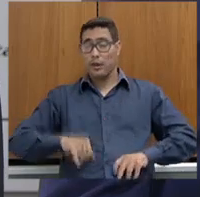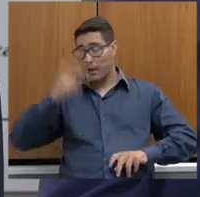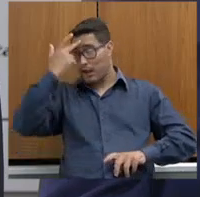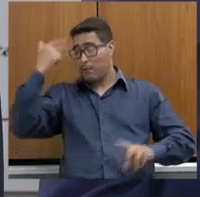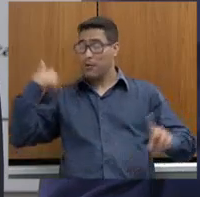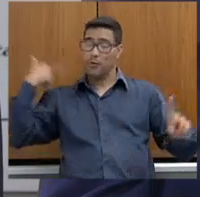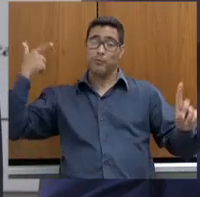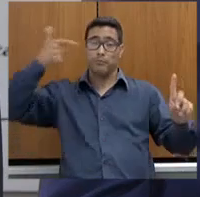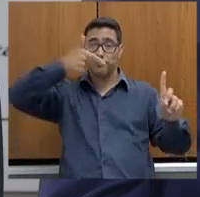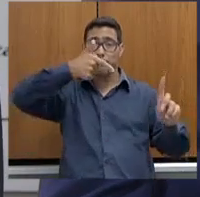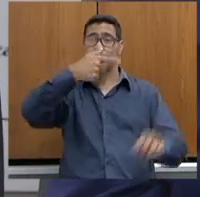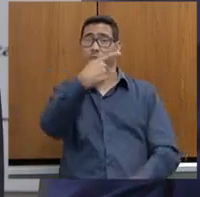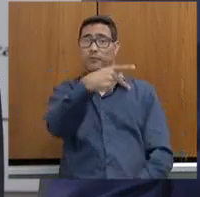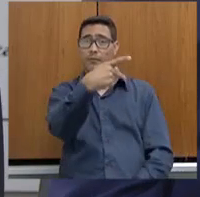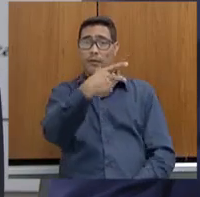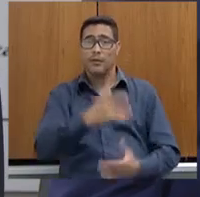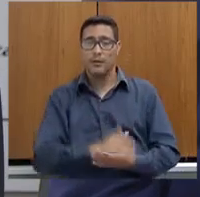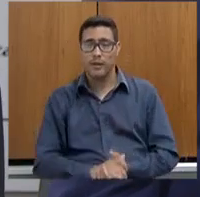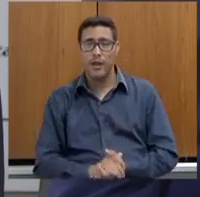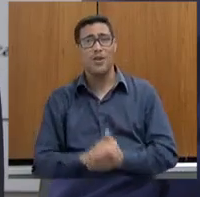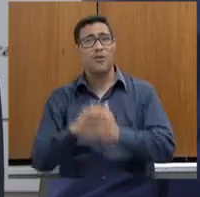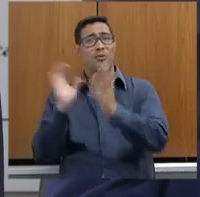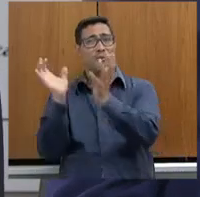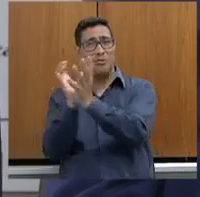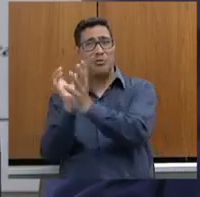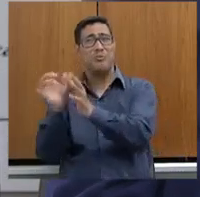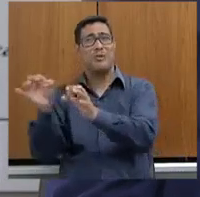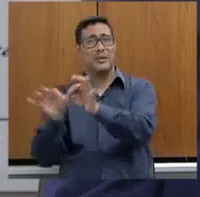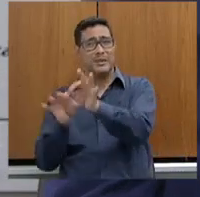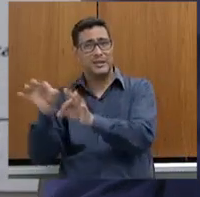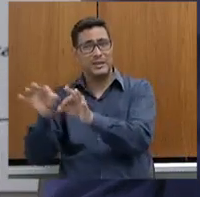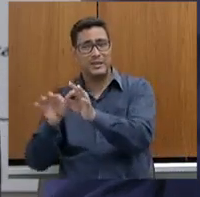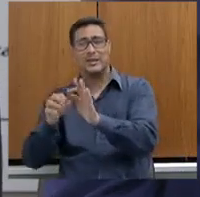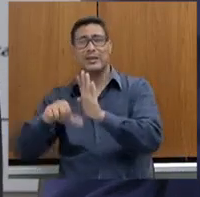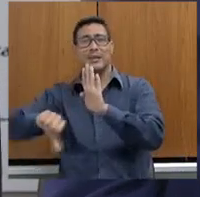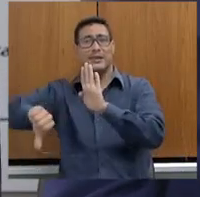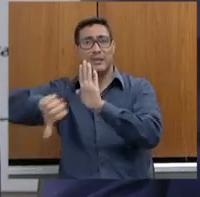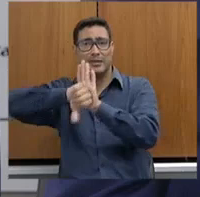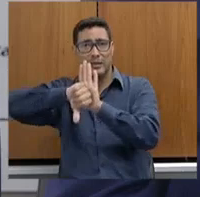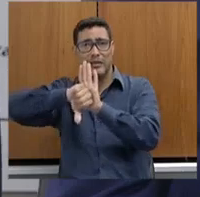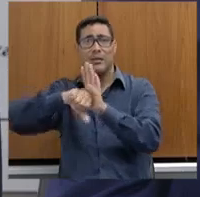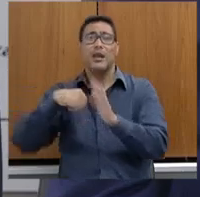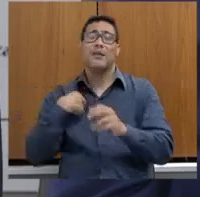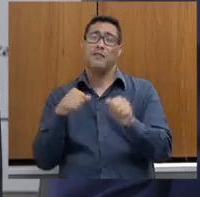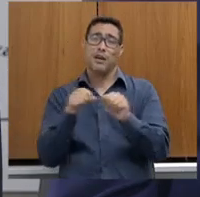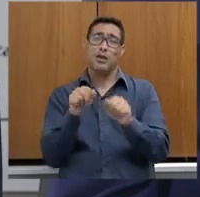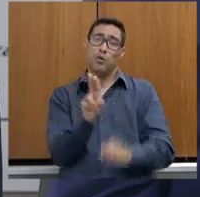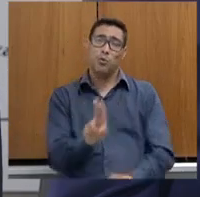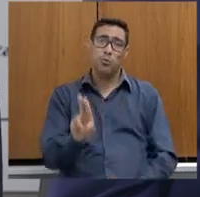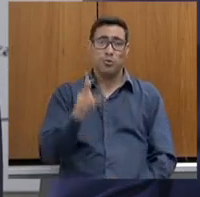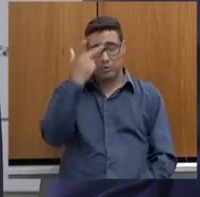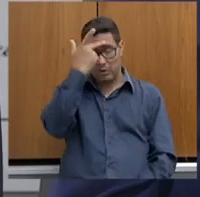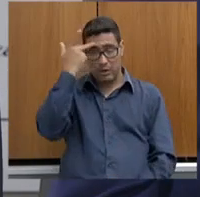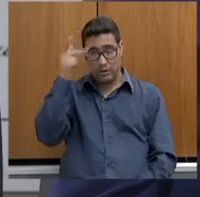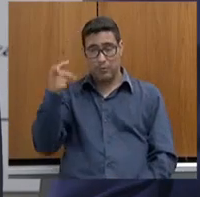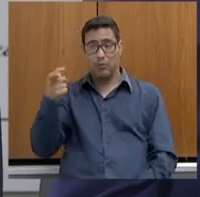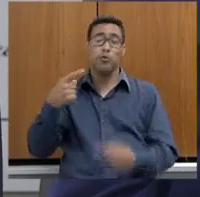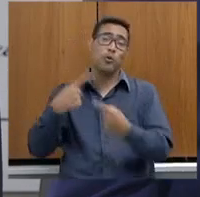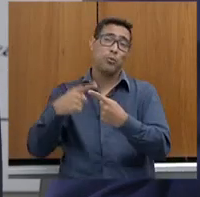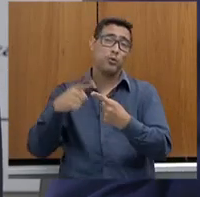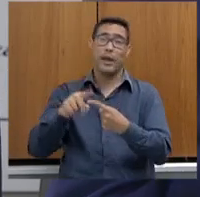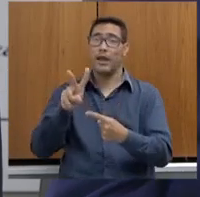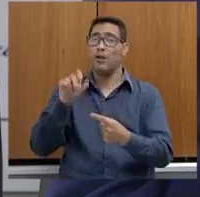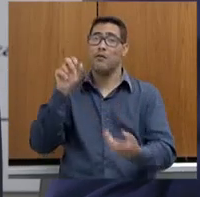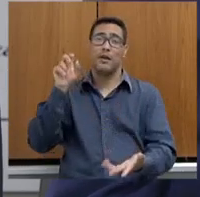Latrocidas, homicidas, membros do crime organizado, o crime organizado faz uso dessas pessoas porque sabe que não serão punidas, e aí